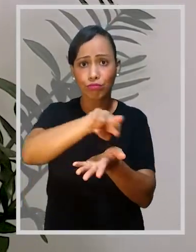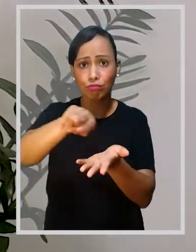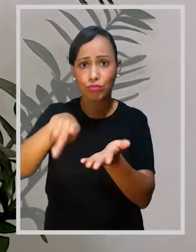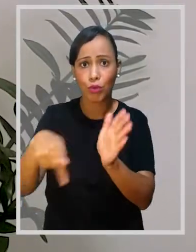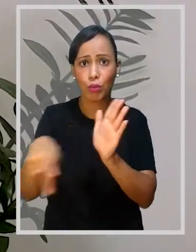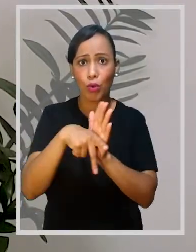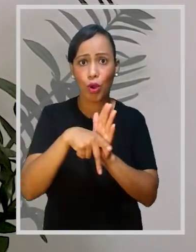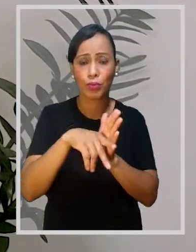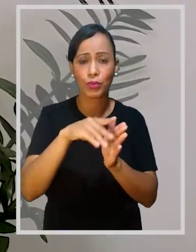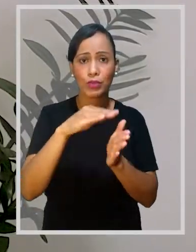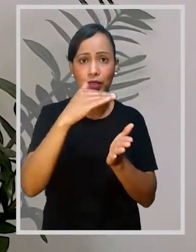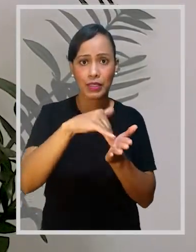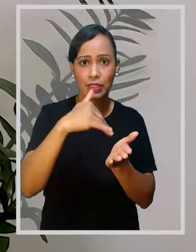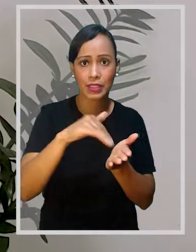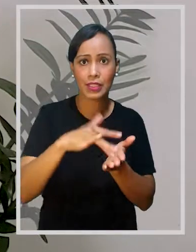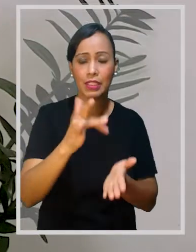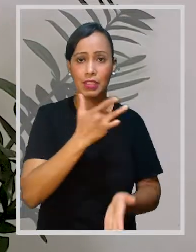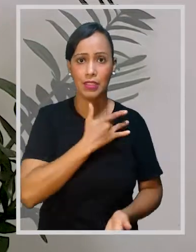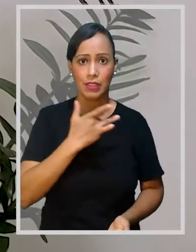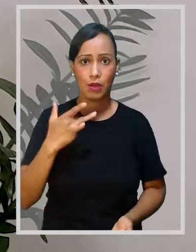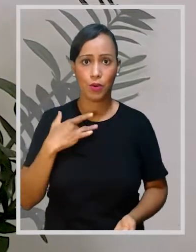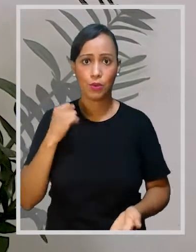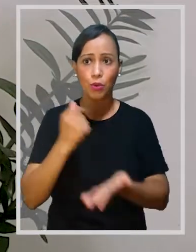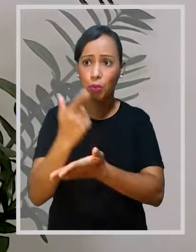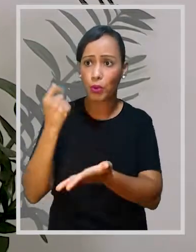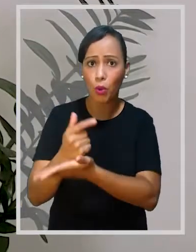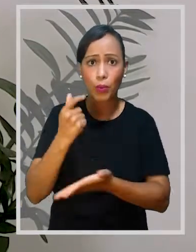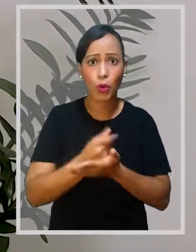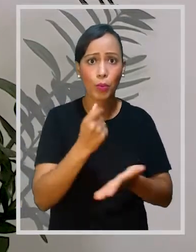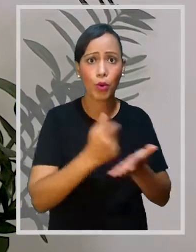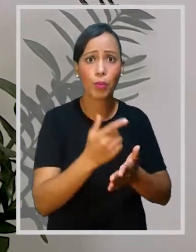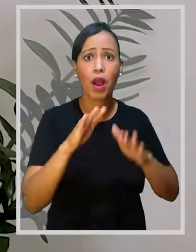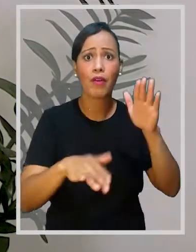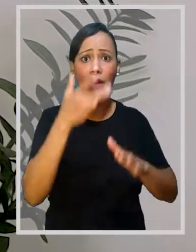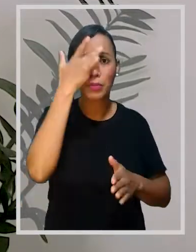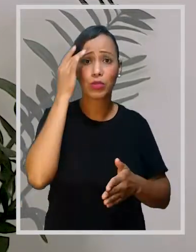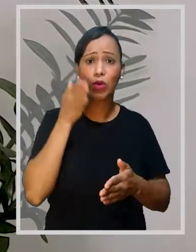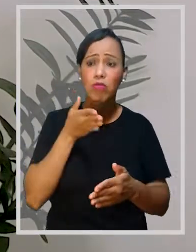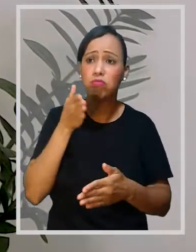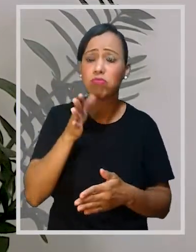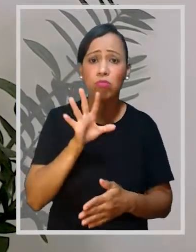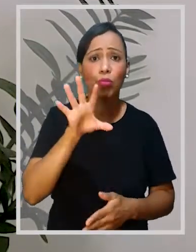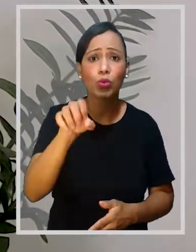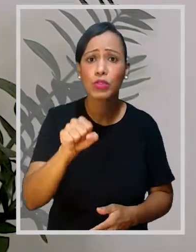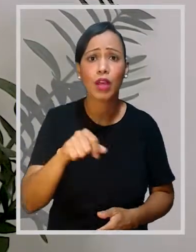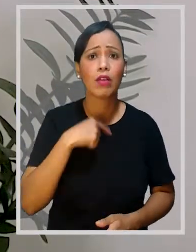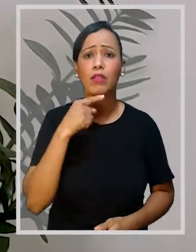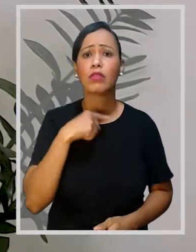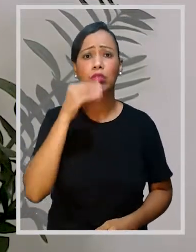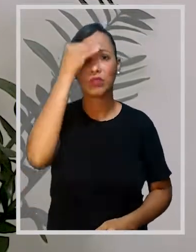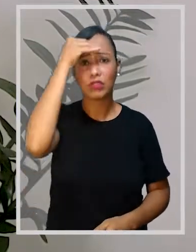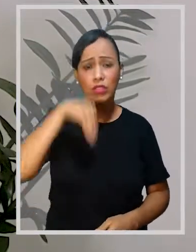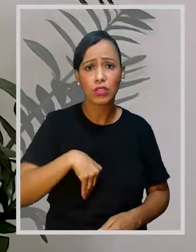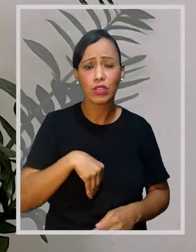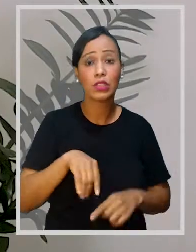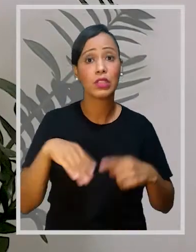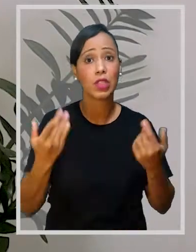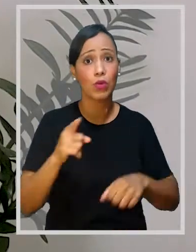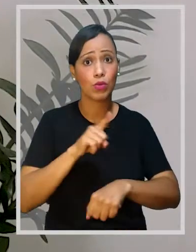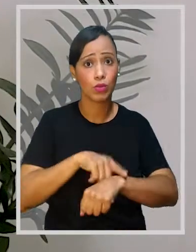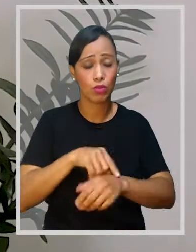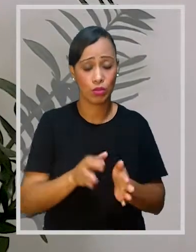muitos dos medicamentos comprados pelas Secretarias de Saúde Por conta de ordens judiciais, acabam não sendo retirados pelos